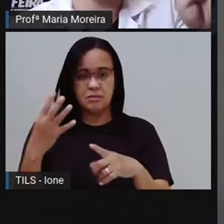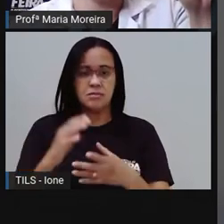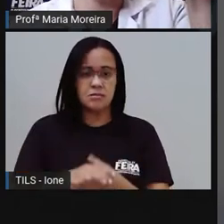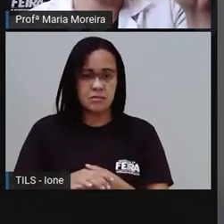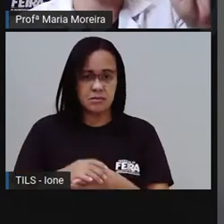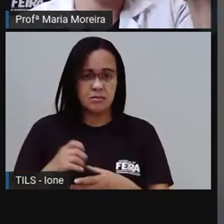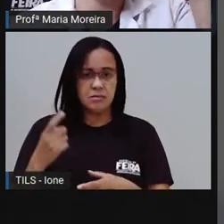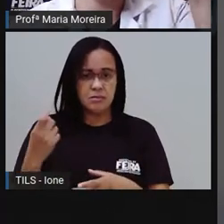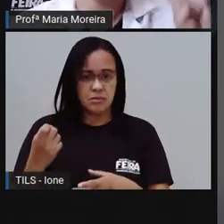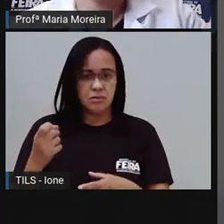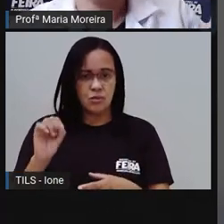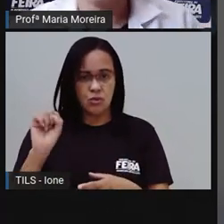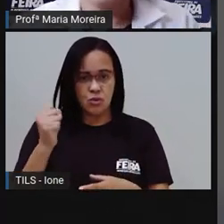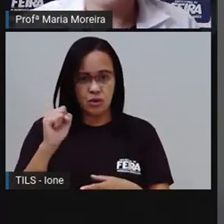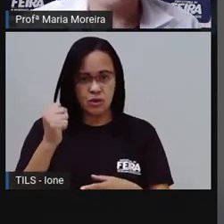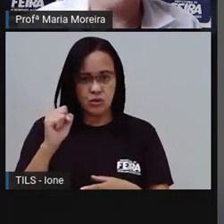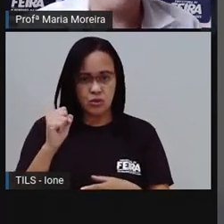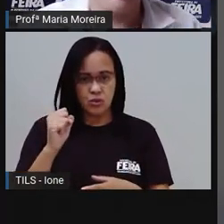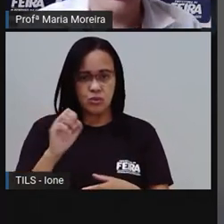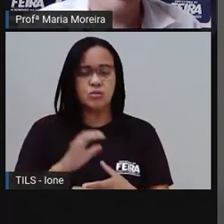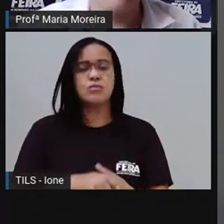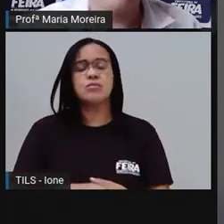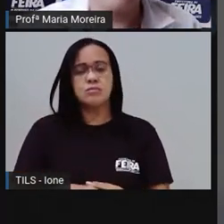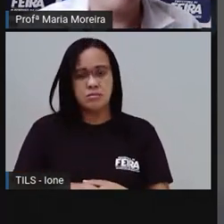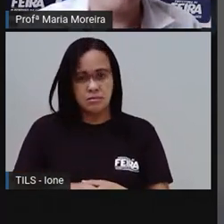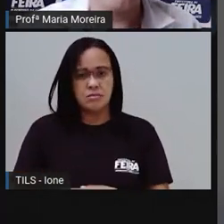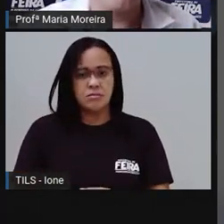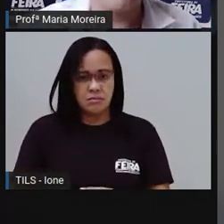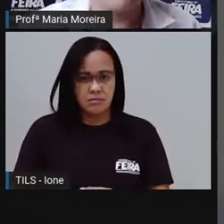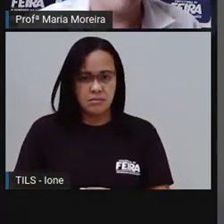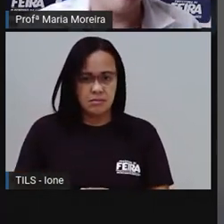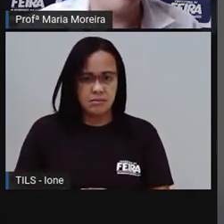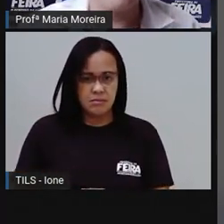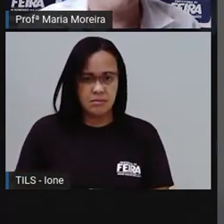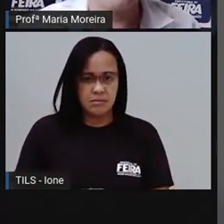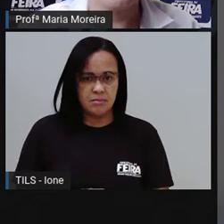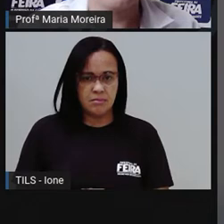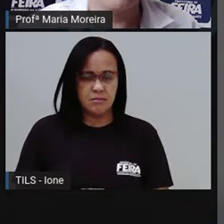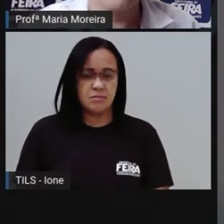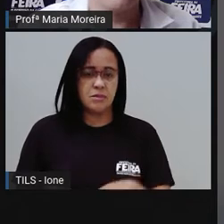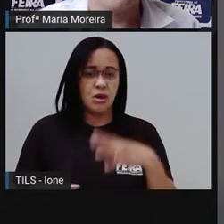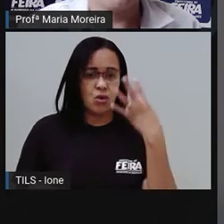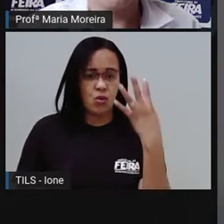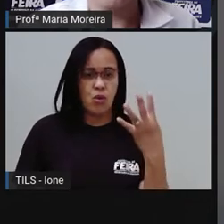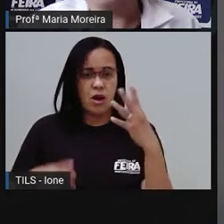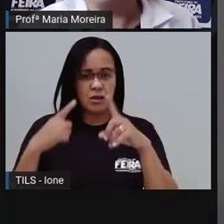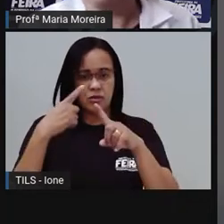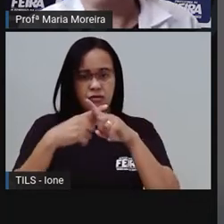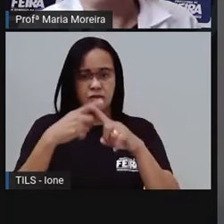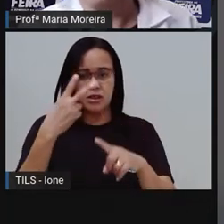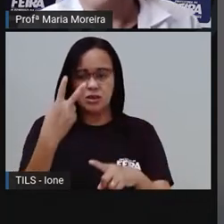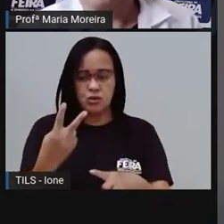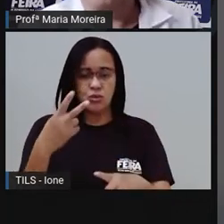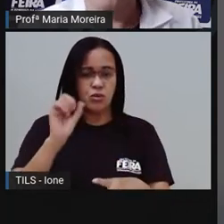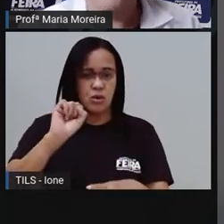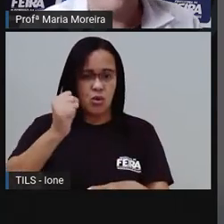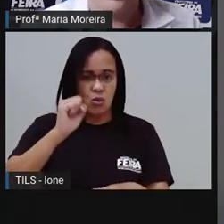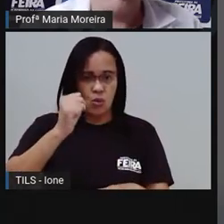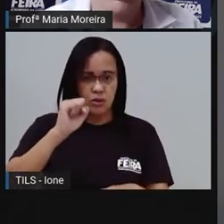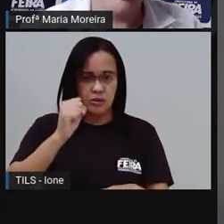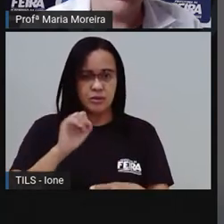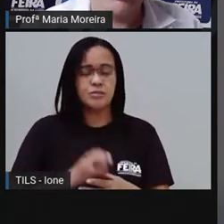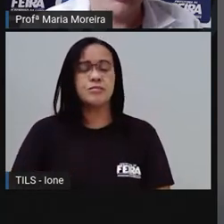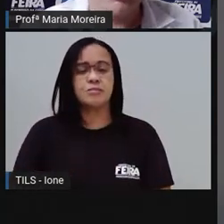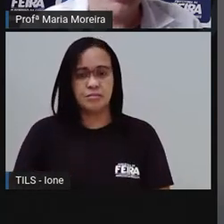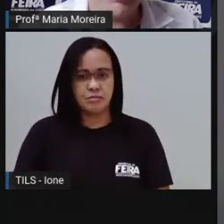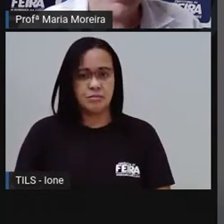cinco, seis, sete, oito, ó. Então, aqui, eu venho aqui e respondo, ó. Oito. Vamos para aqui